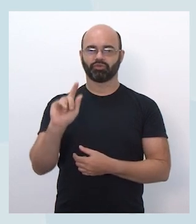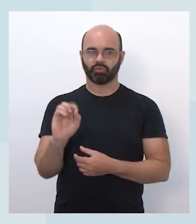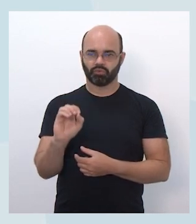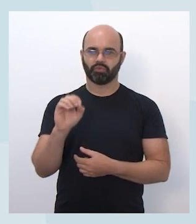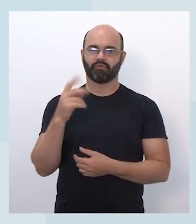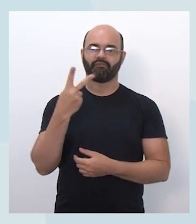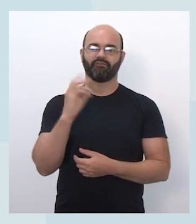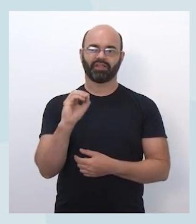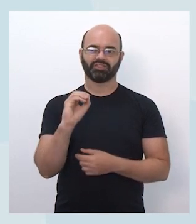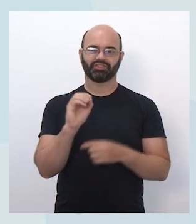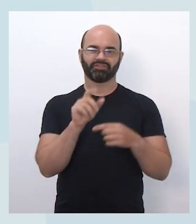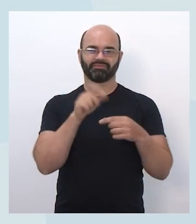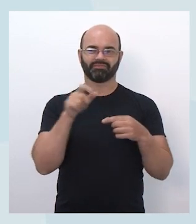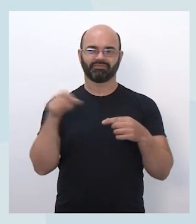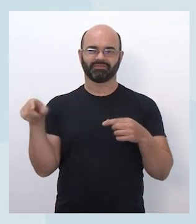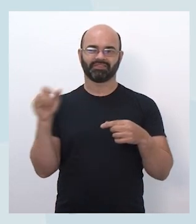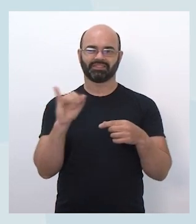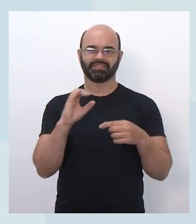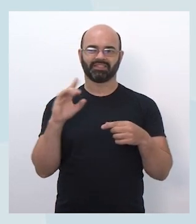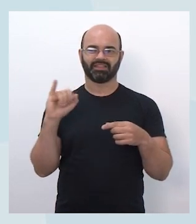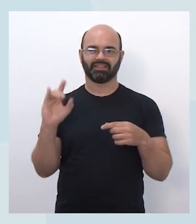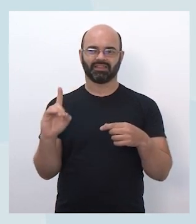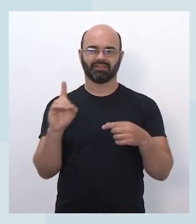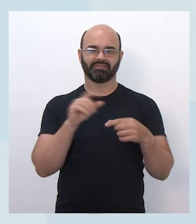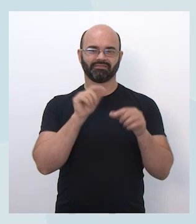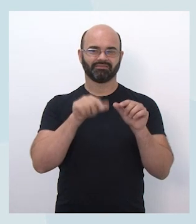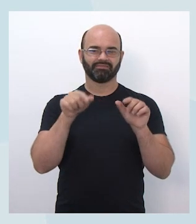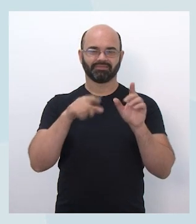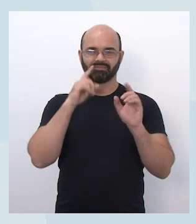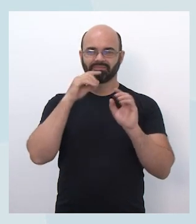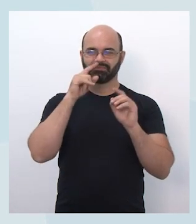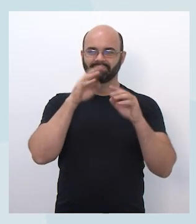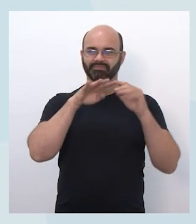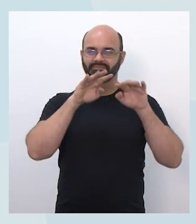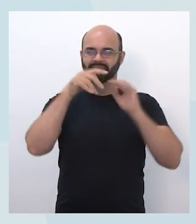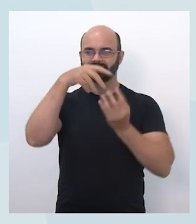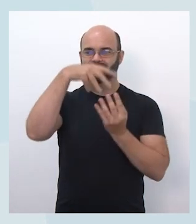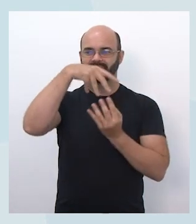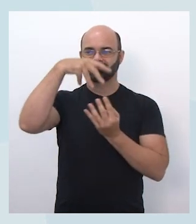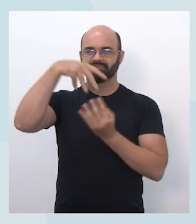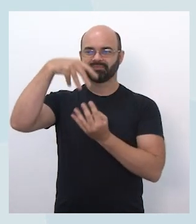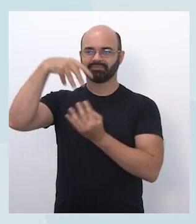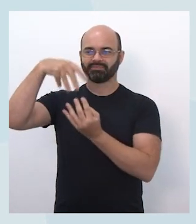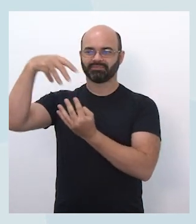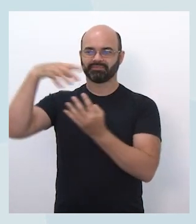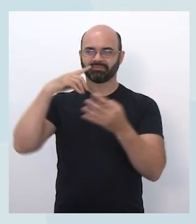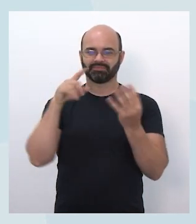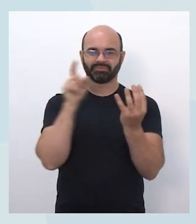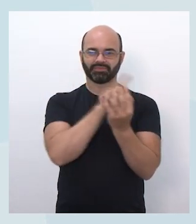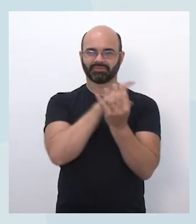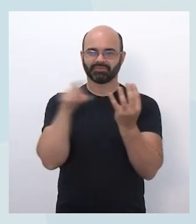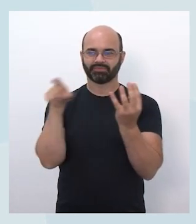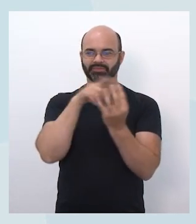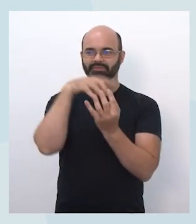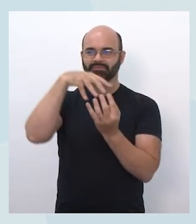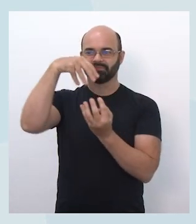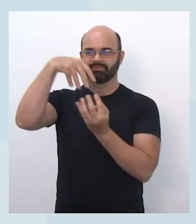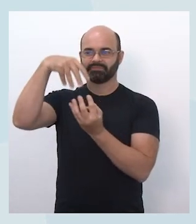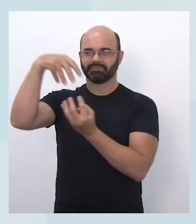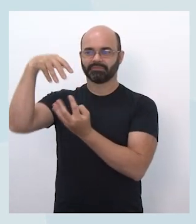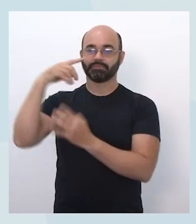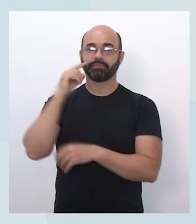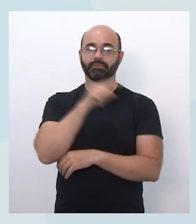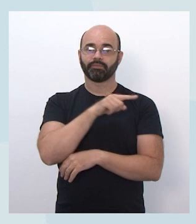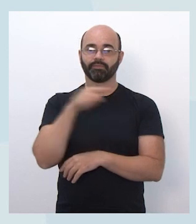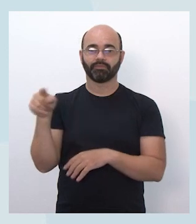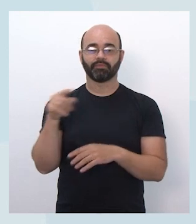e é importante que cada chip tem um código unitário, então, se está aquele código só vai ser daquele chip e a partir desse código